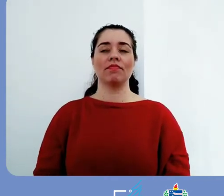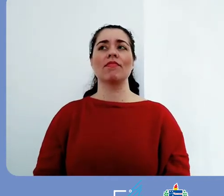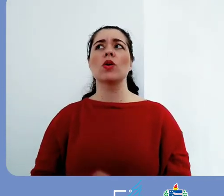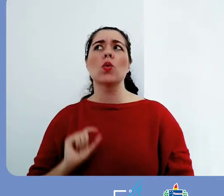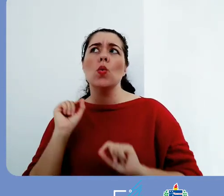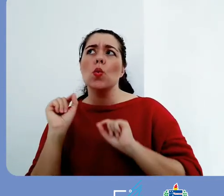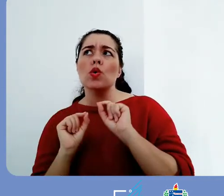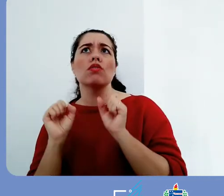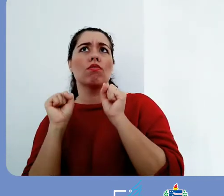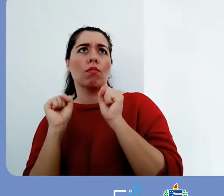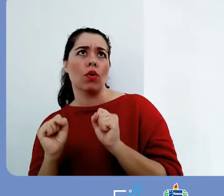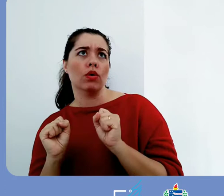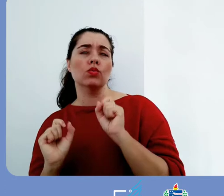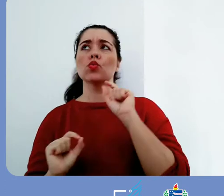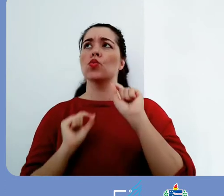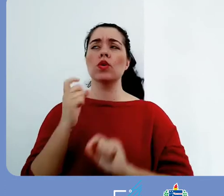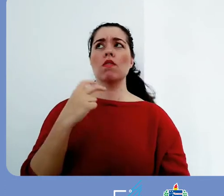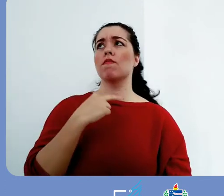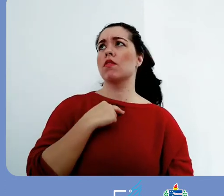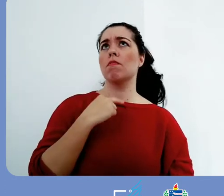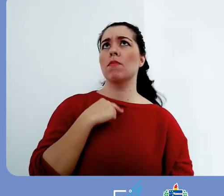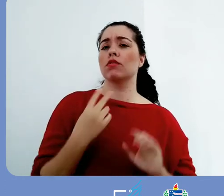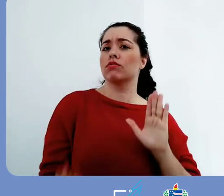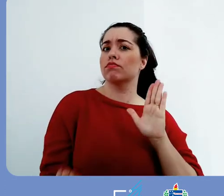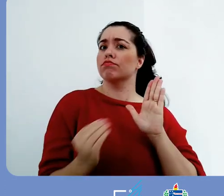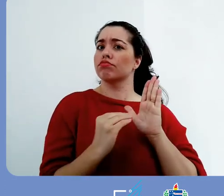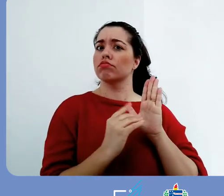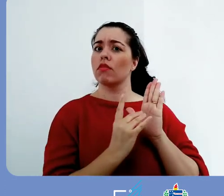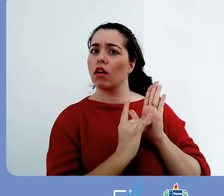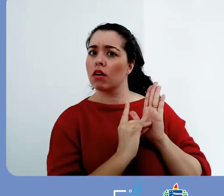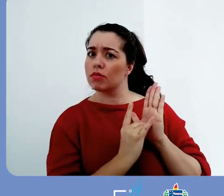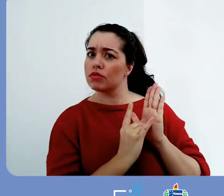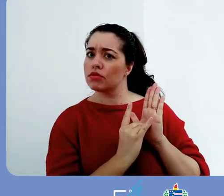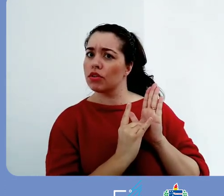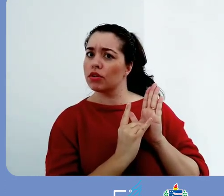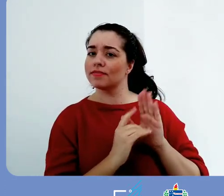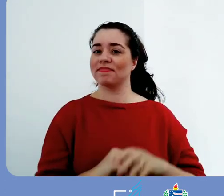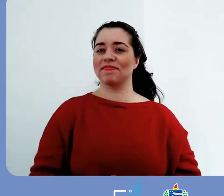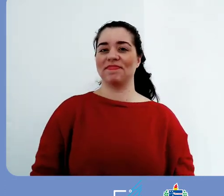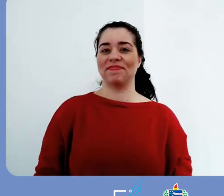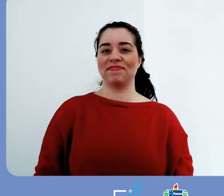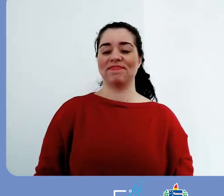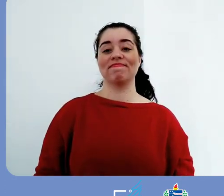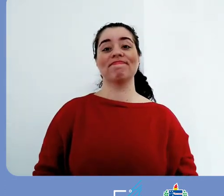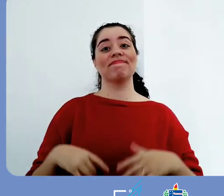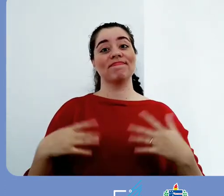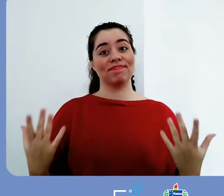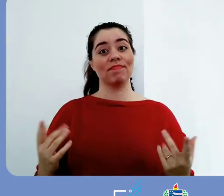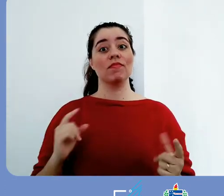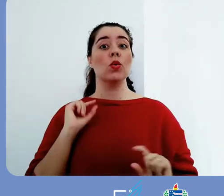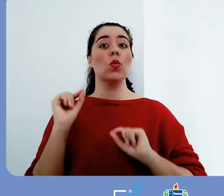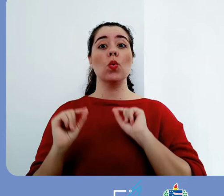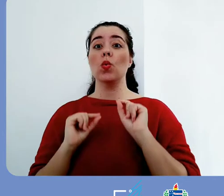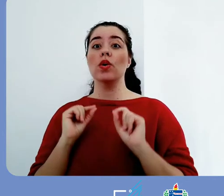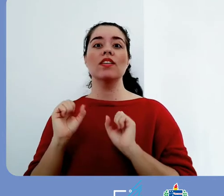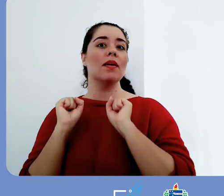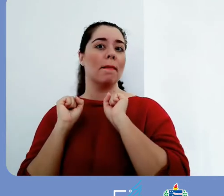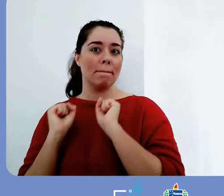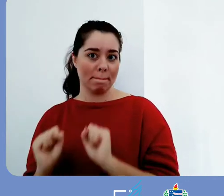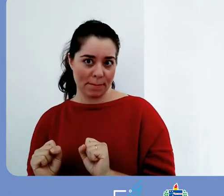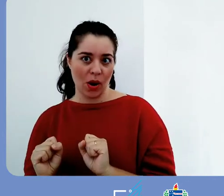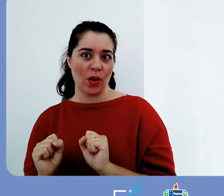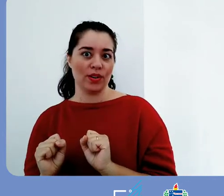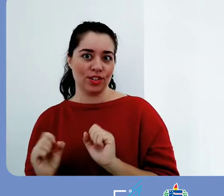Uma outra pergunta frequente é o que eu posso e o que eu não posso depositar no repositório.